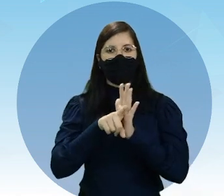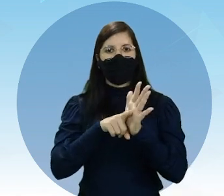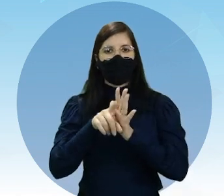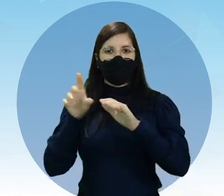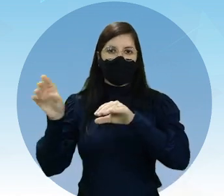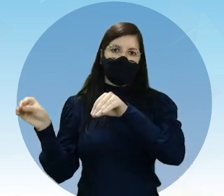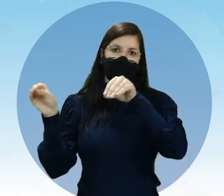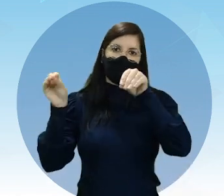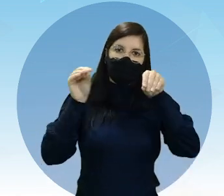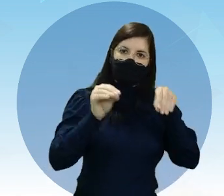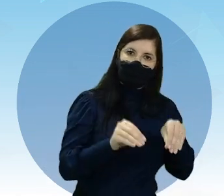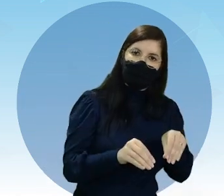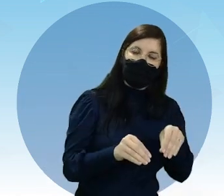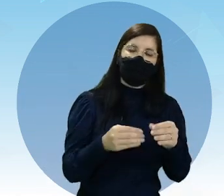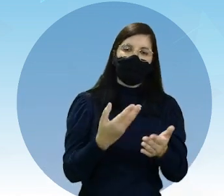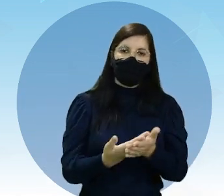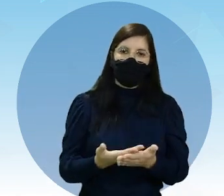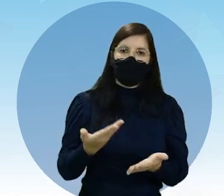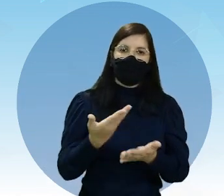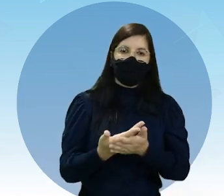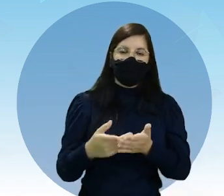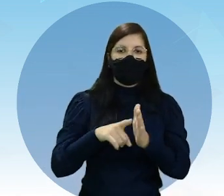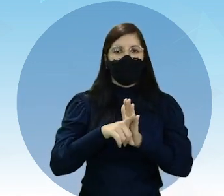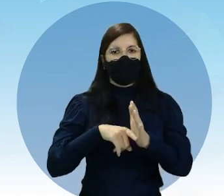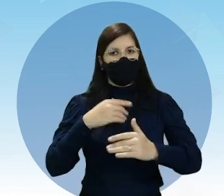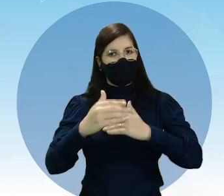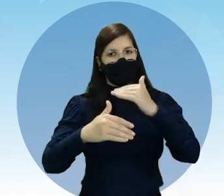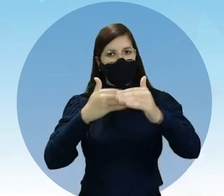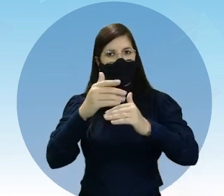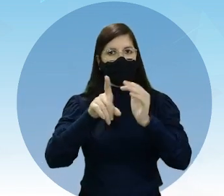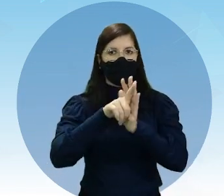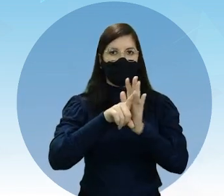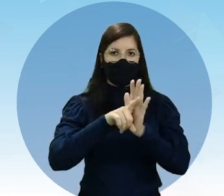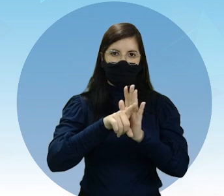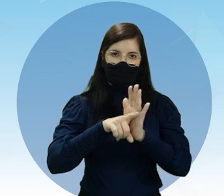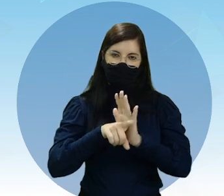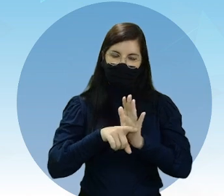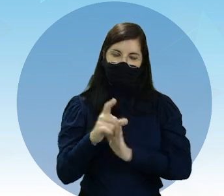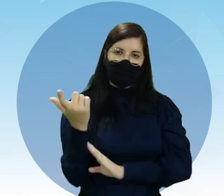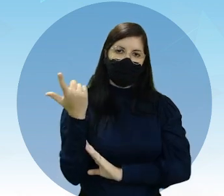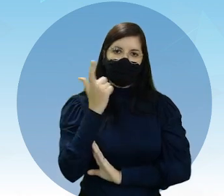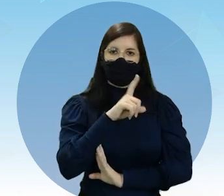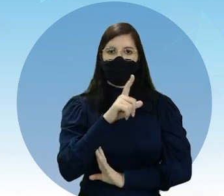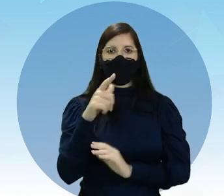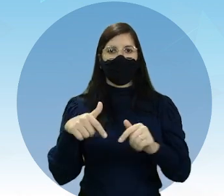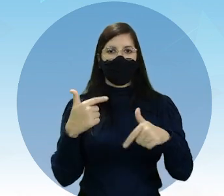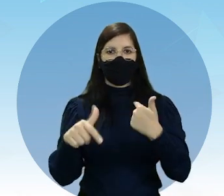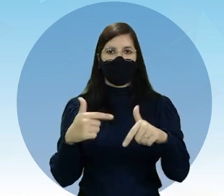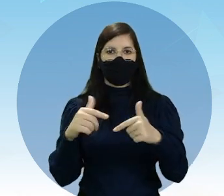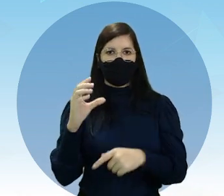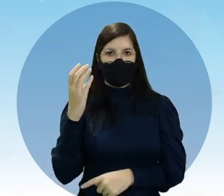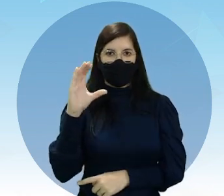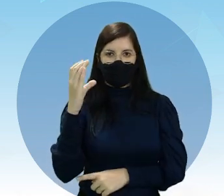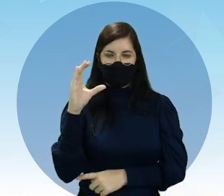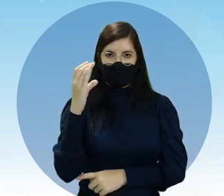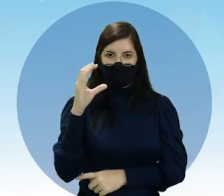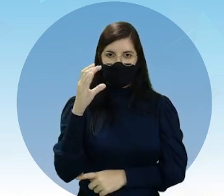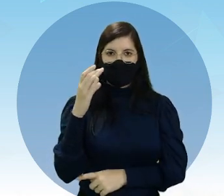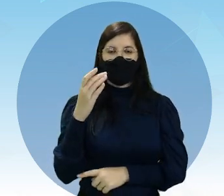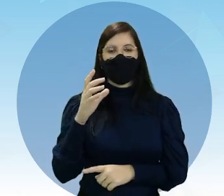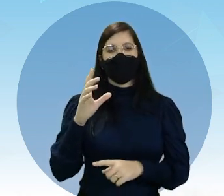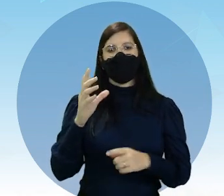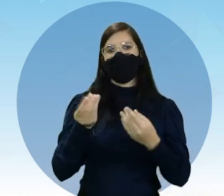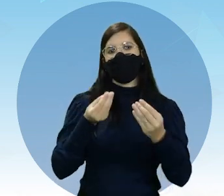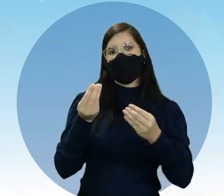revezam na intenção de desenvolver pesquisas e também trabalhos científicos sob